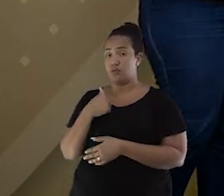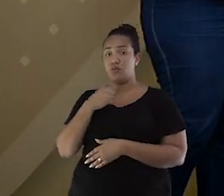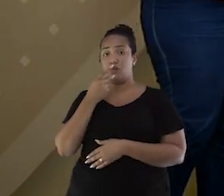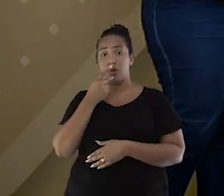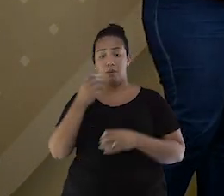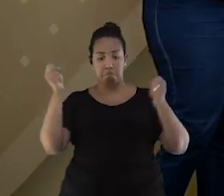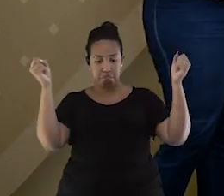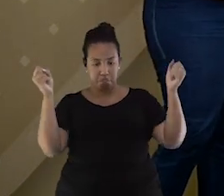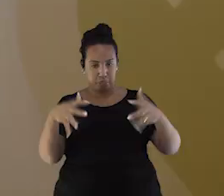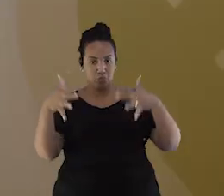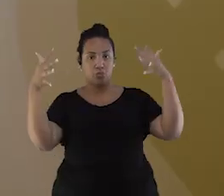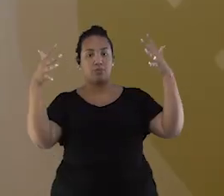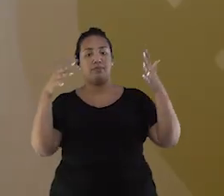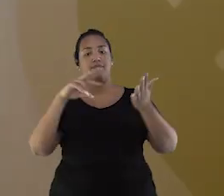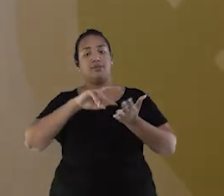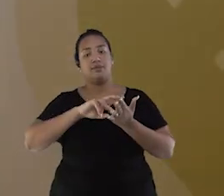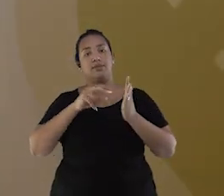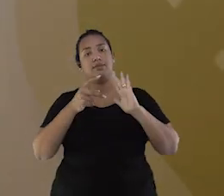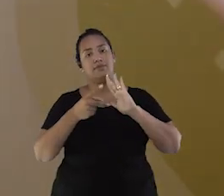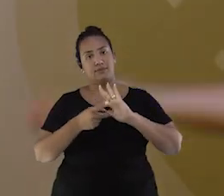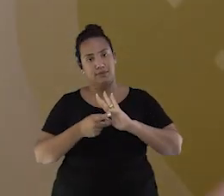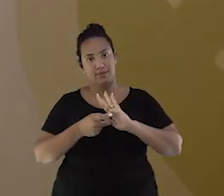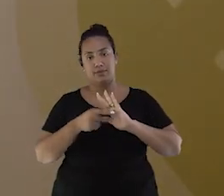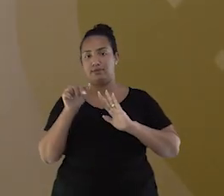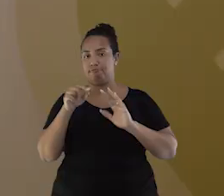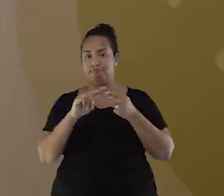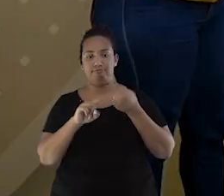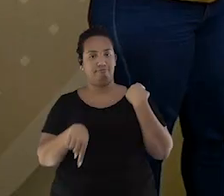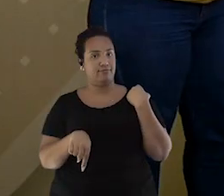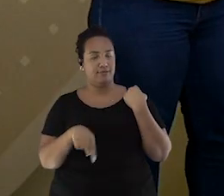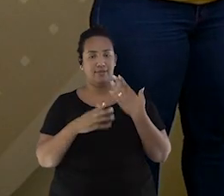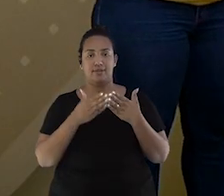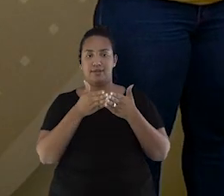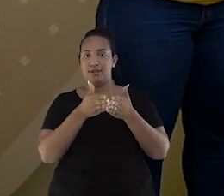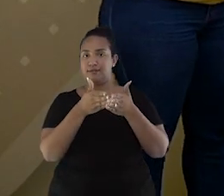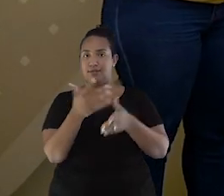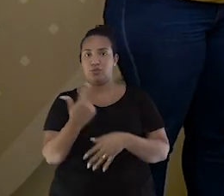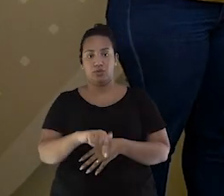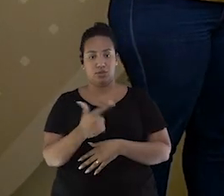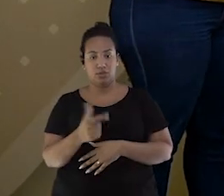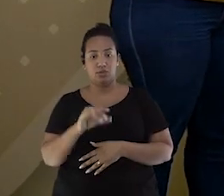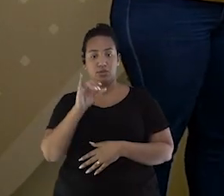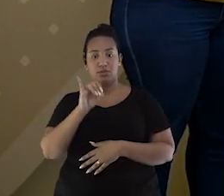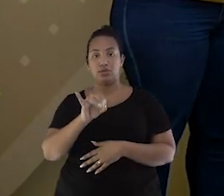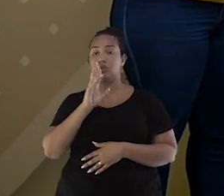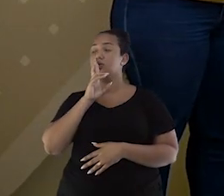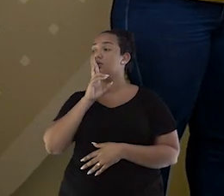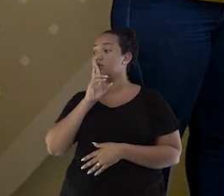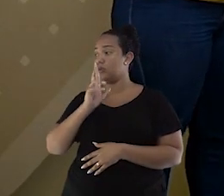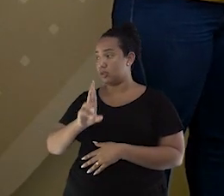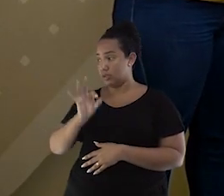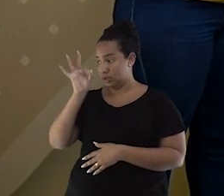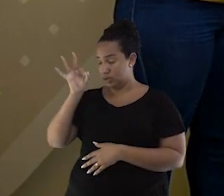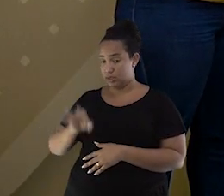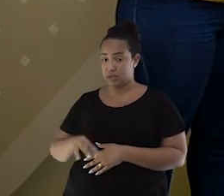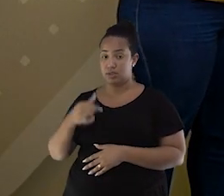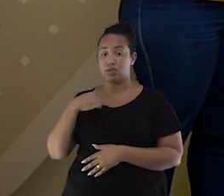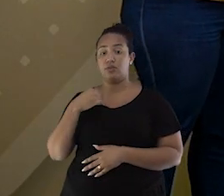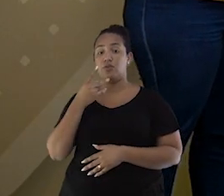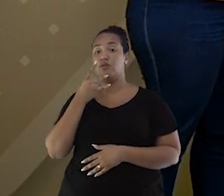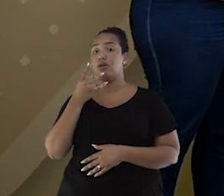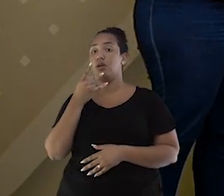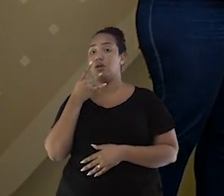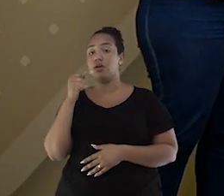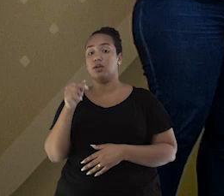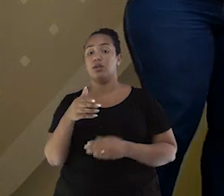porque significa que foi para o mar, que não tem navio ali. E quando você acertar, eu vou dizer qual navio que